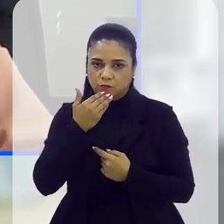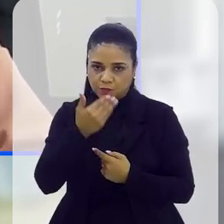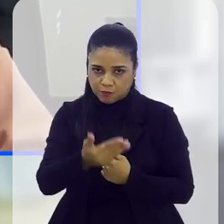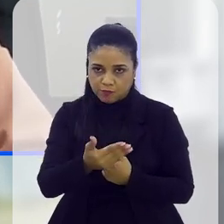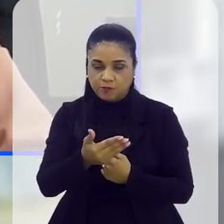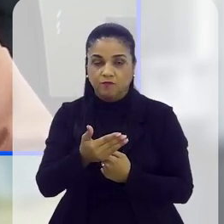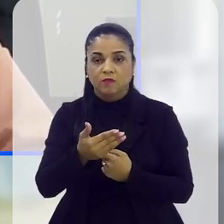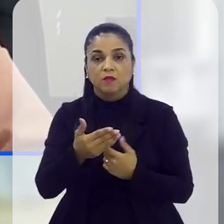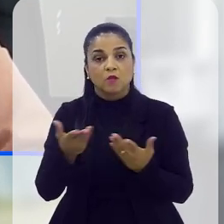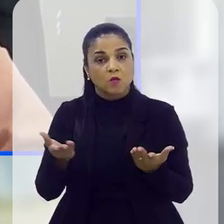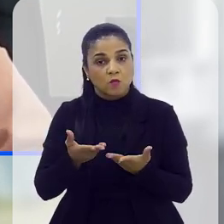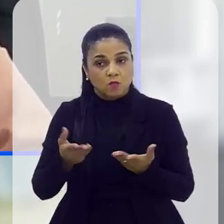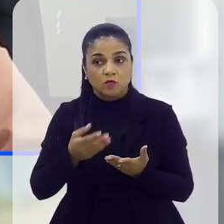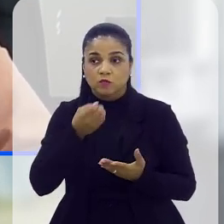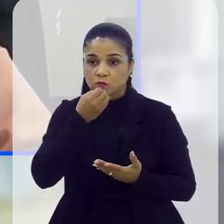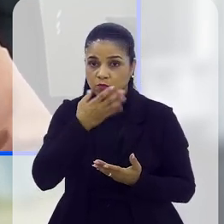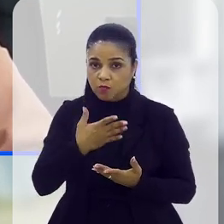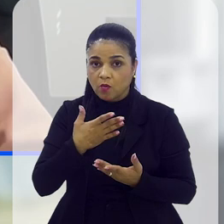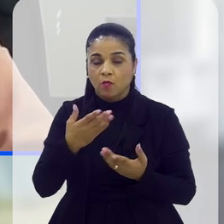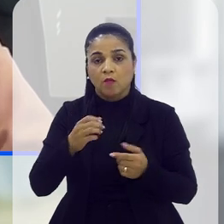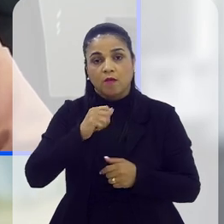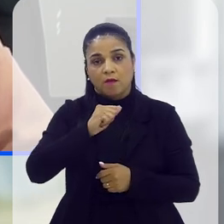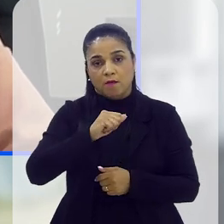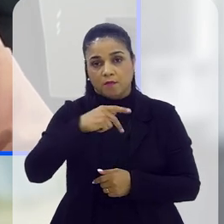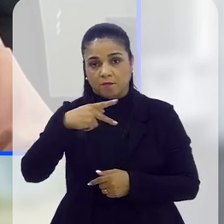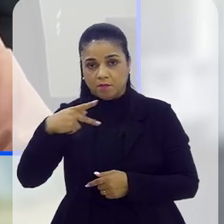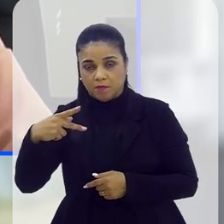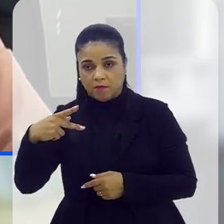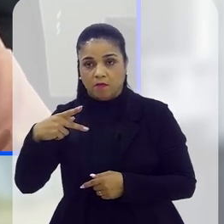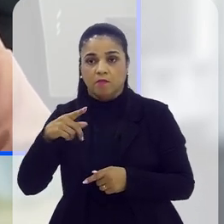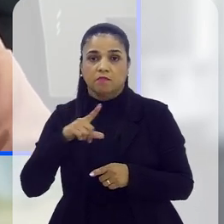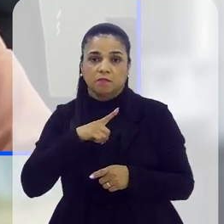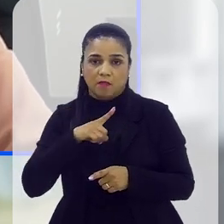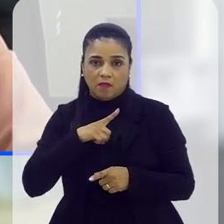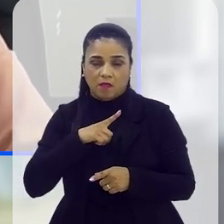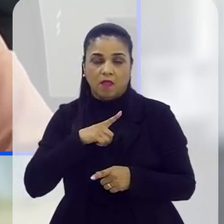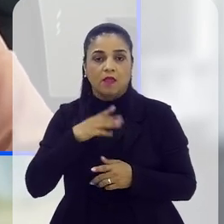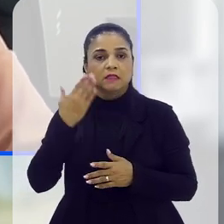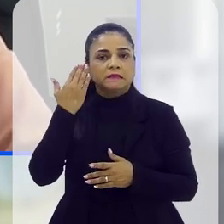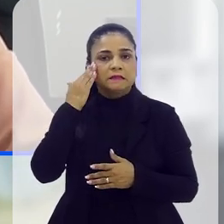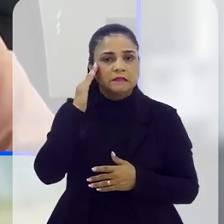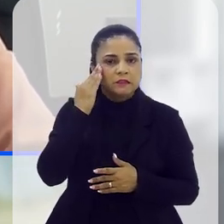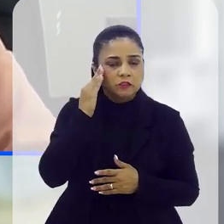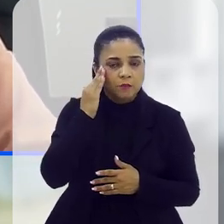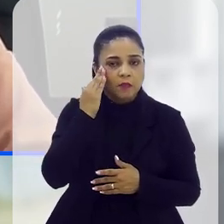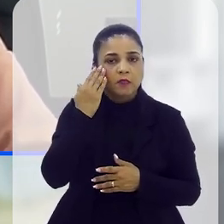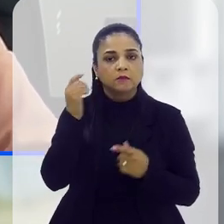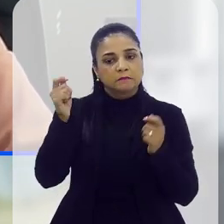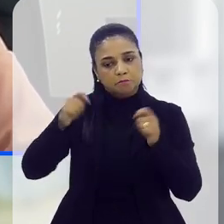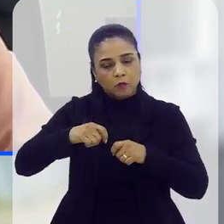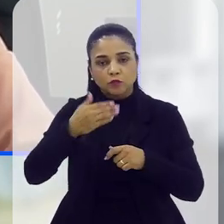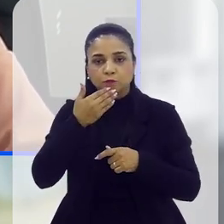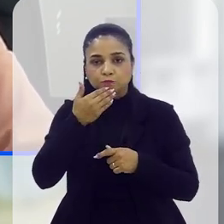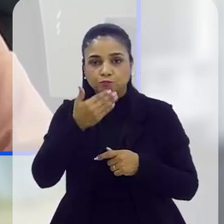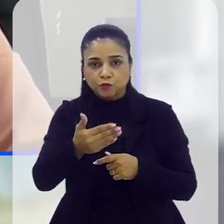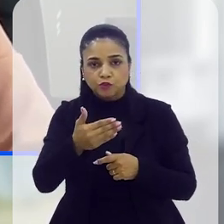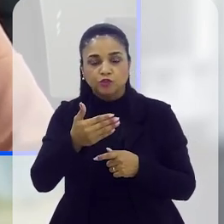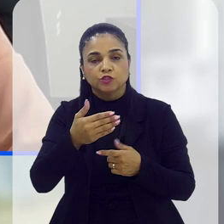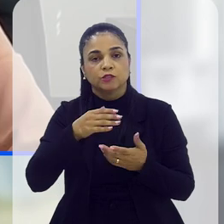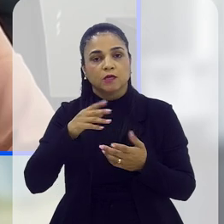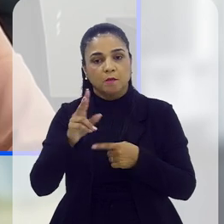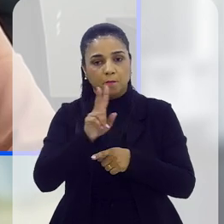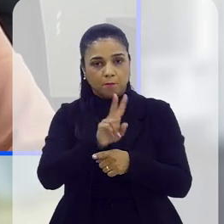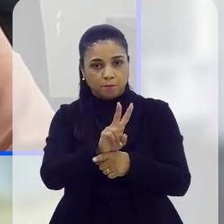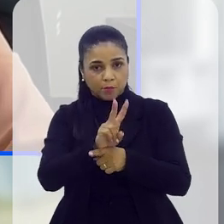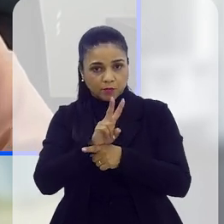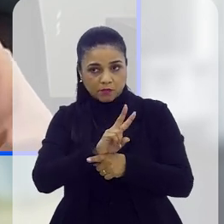demandas. Que bom, a gente hoje tem um aplicativo, a gente hoje tem um entendimento que você pode pedir a